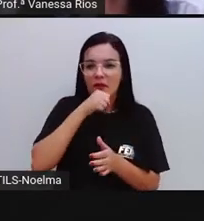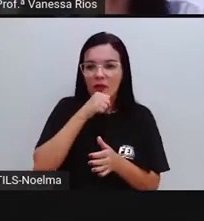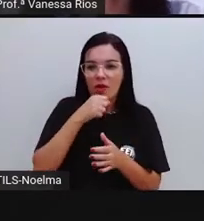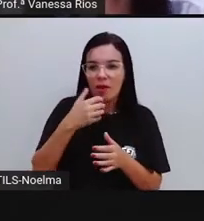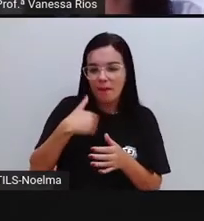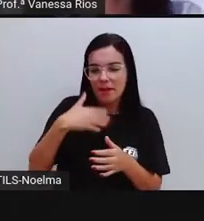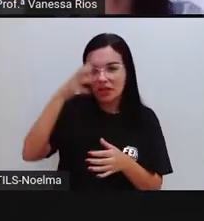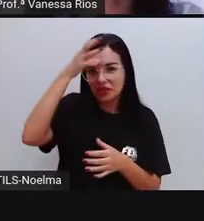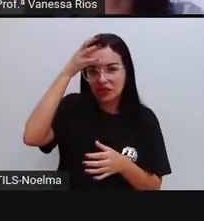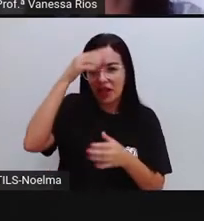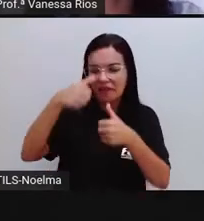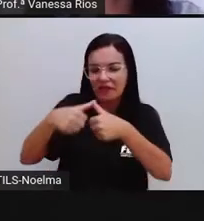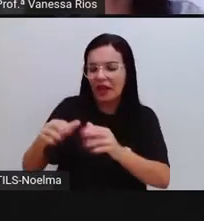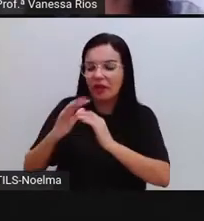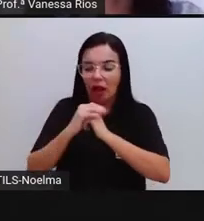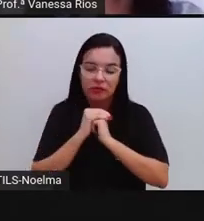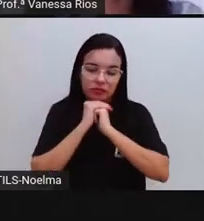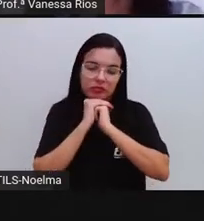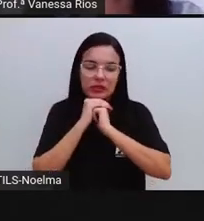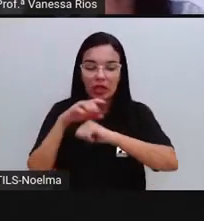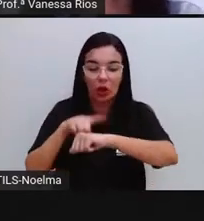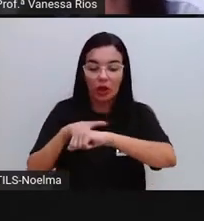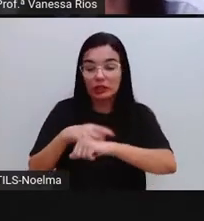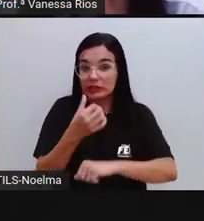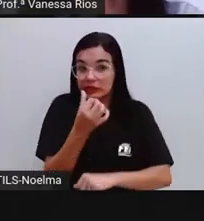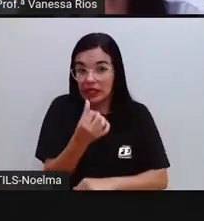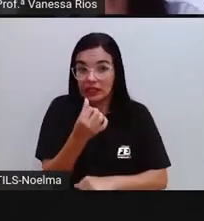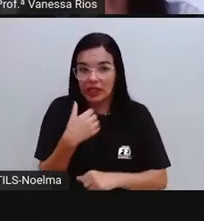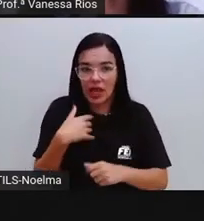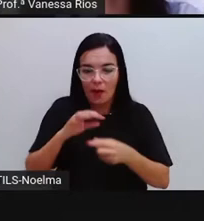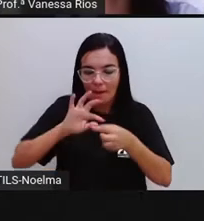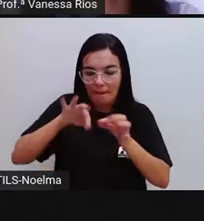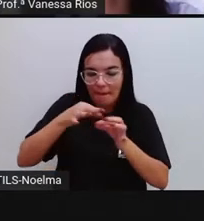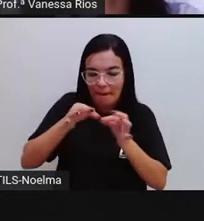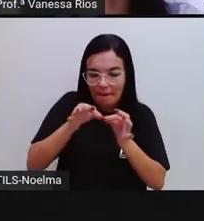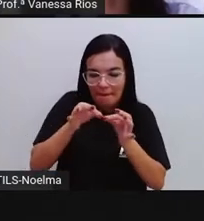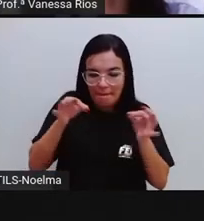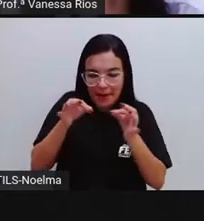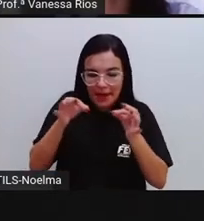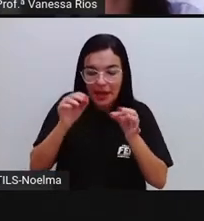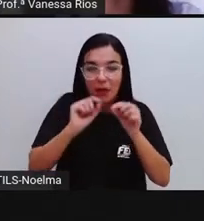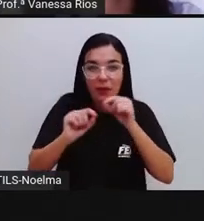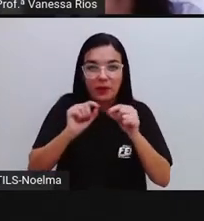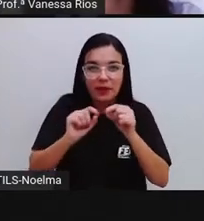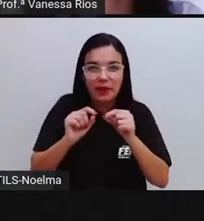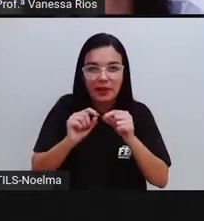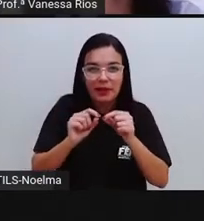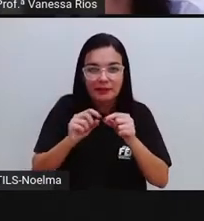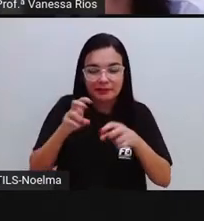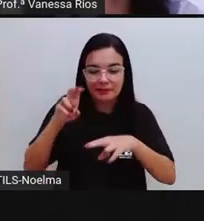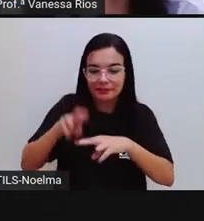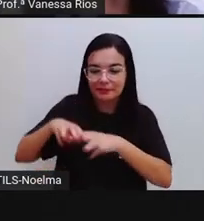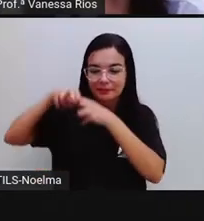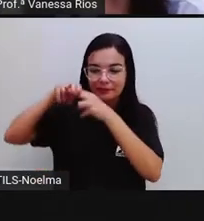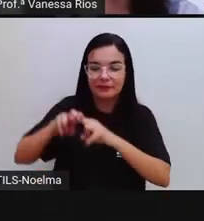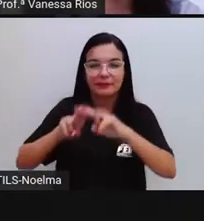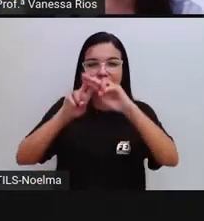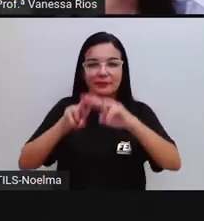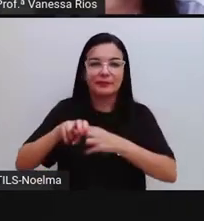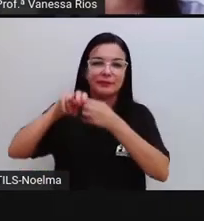ficavam rezando às seis horas, eu amarrei um fio de linha na perna da cadeira de balanço.